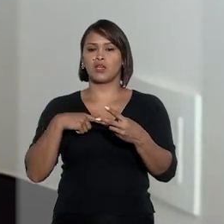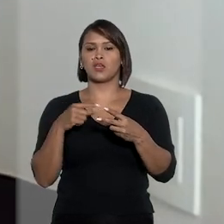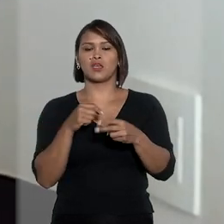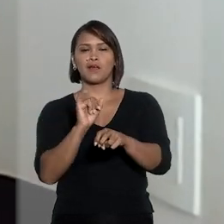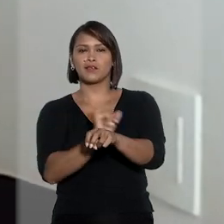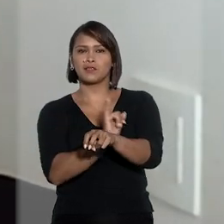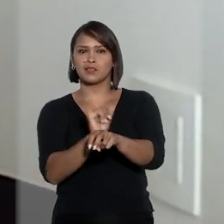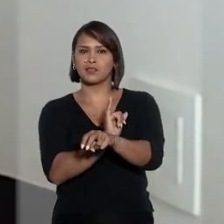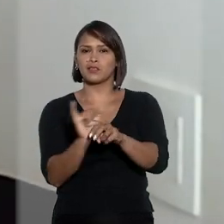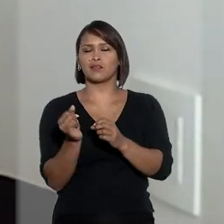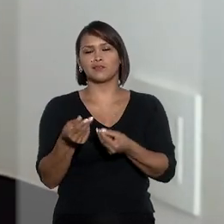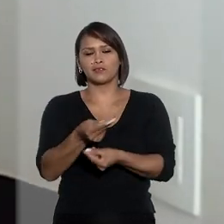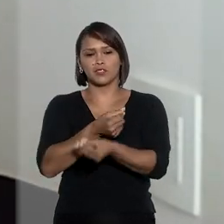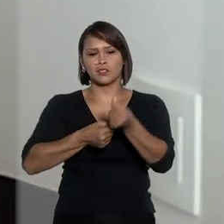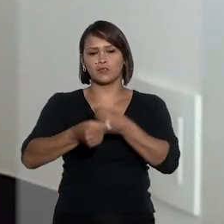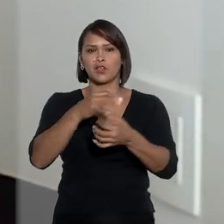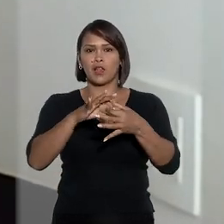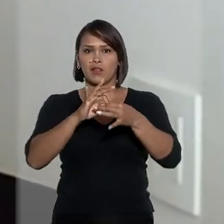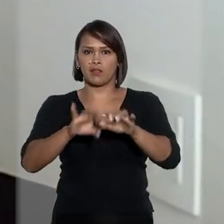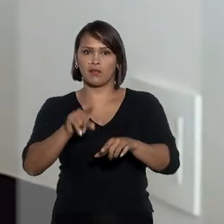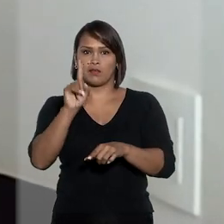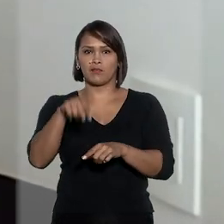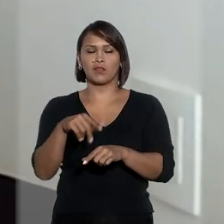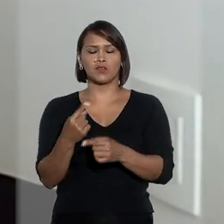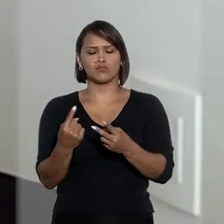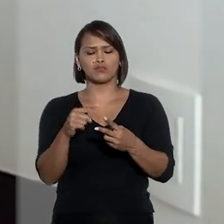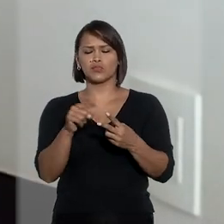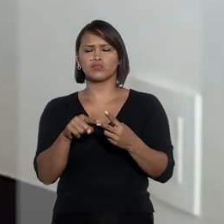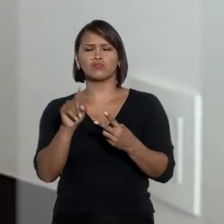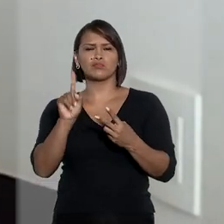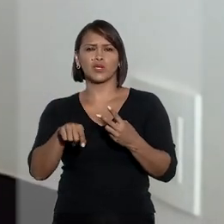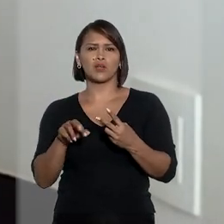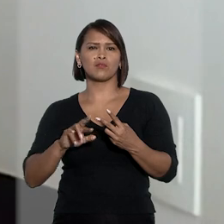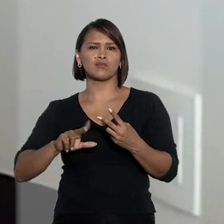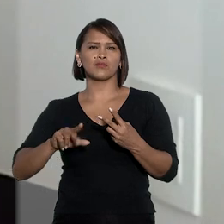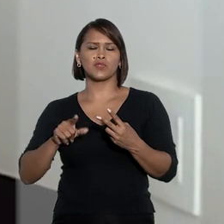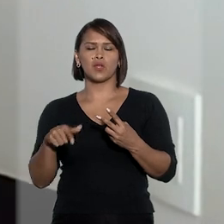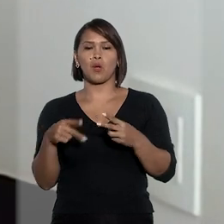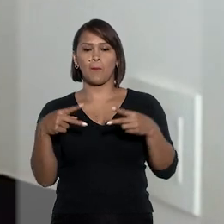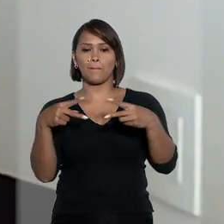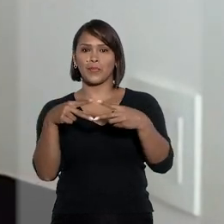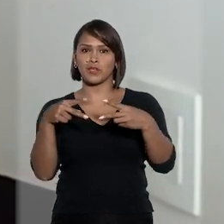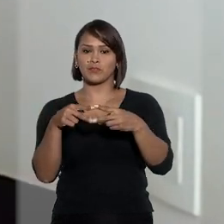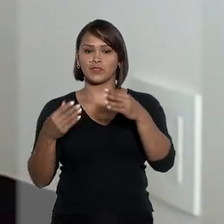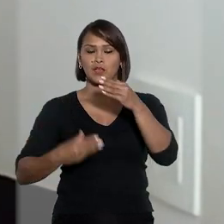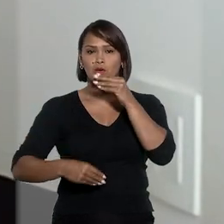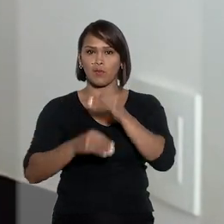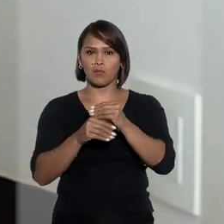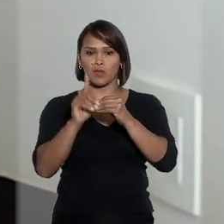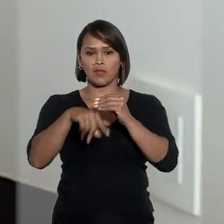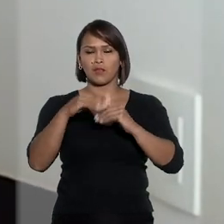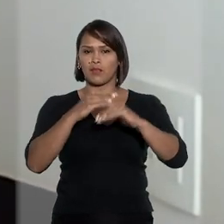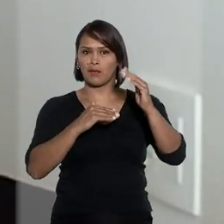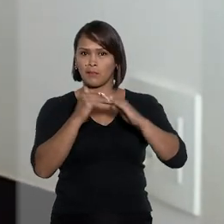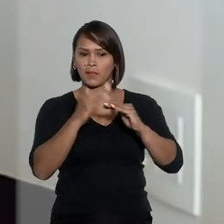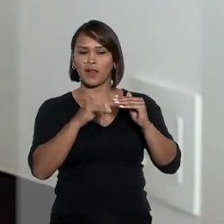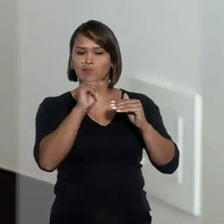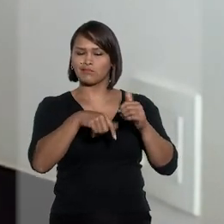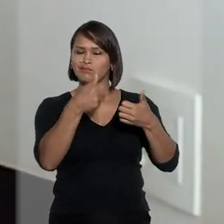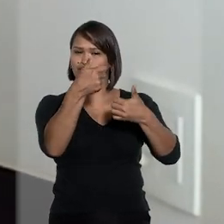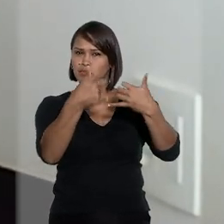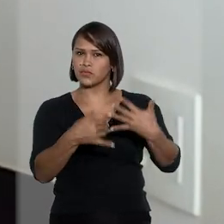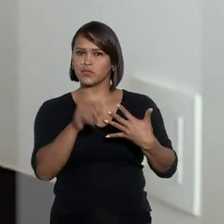o Plano Gerador de Benefício Livre, eles são planos de previdência complementar na prática.